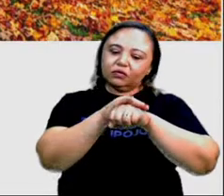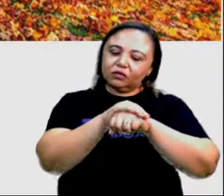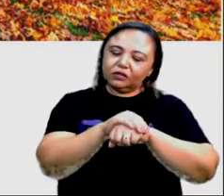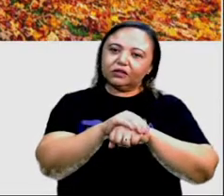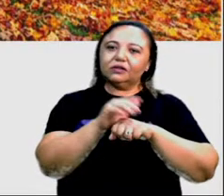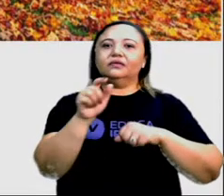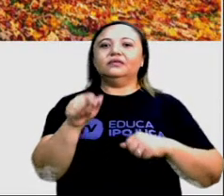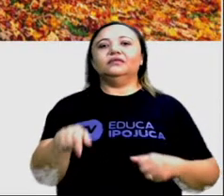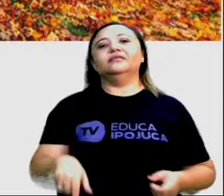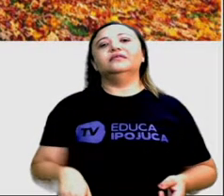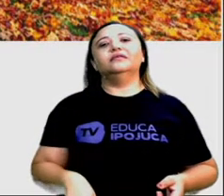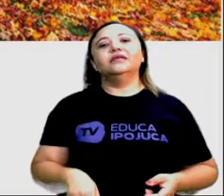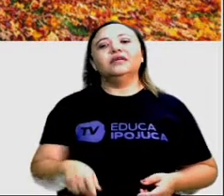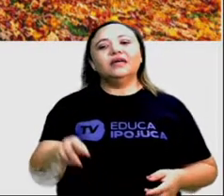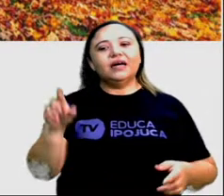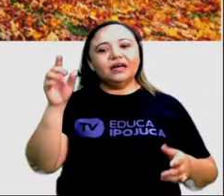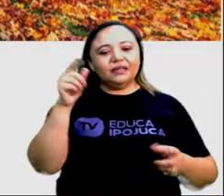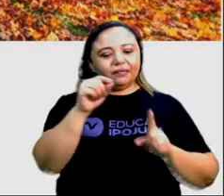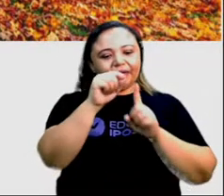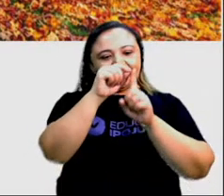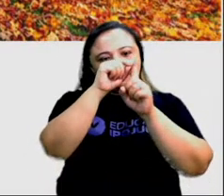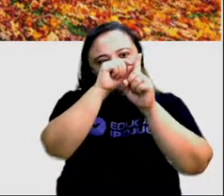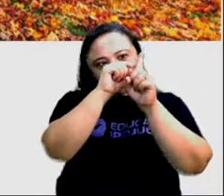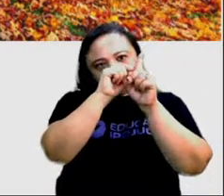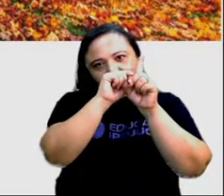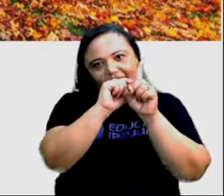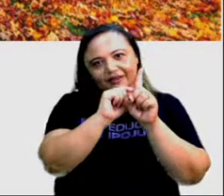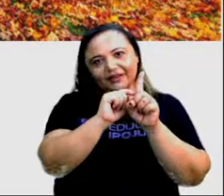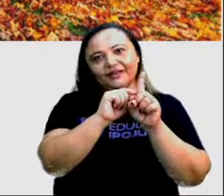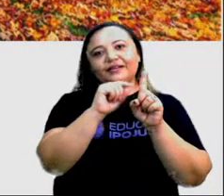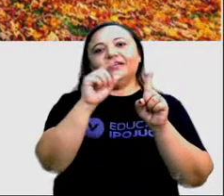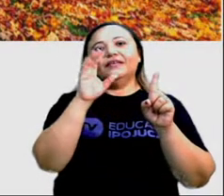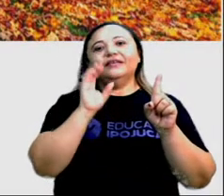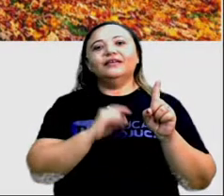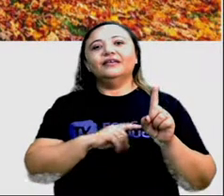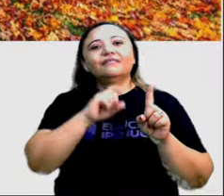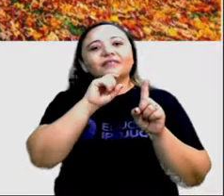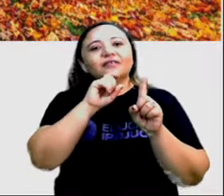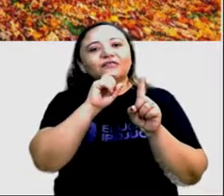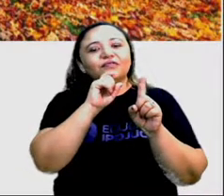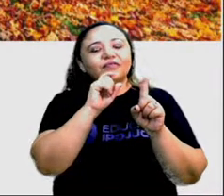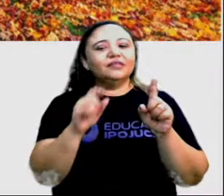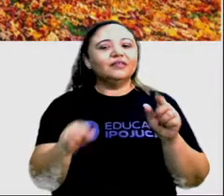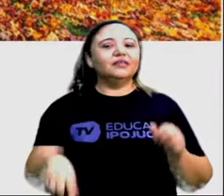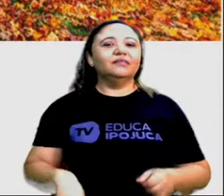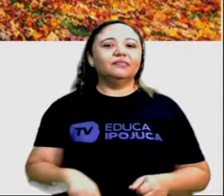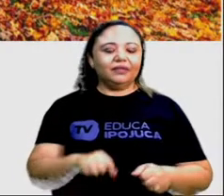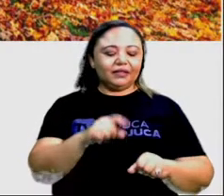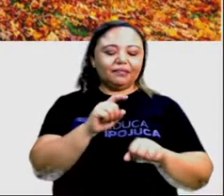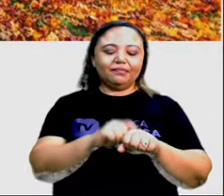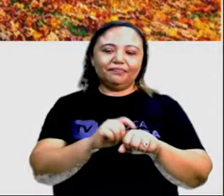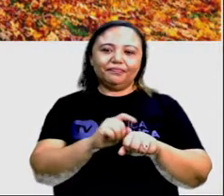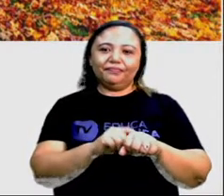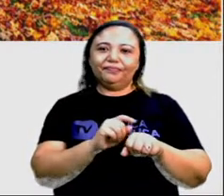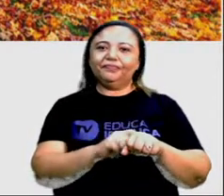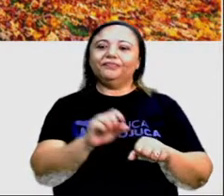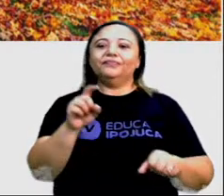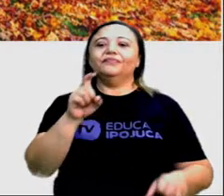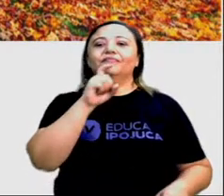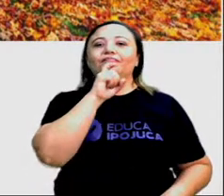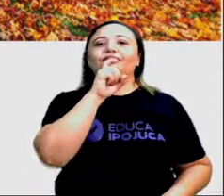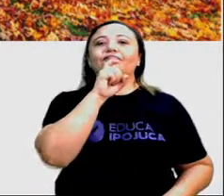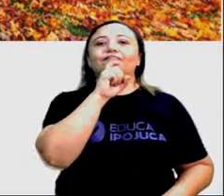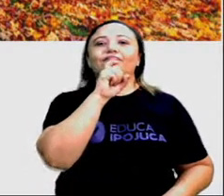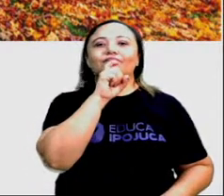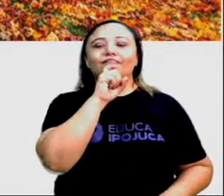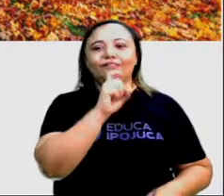disso, a temperatura também vai caindo, marcando a chegada do inverno. Quando começa o outono, 20 a